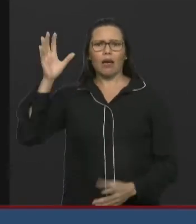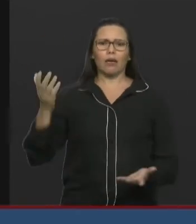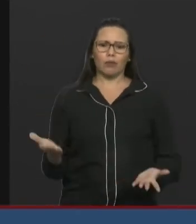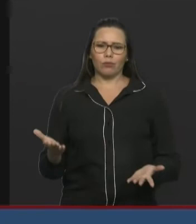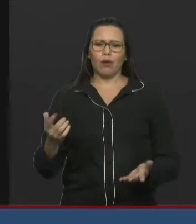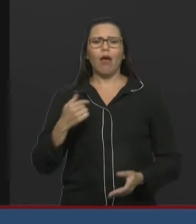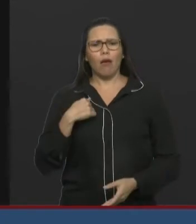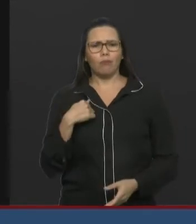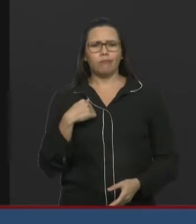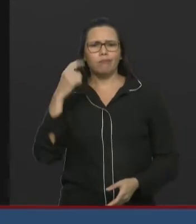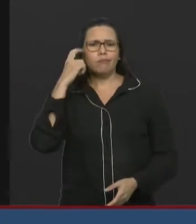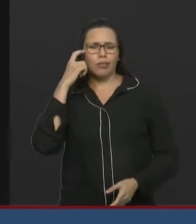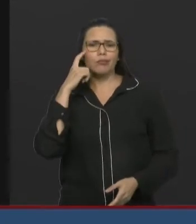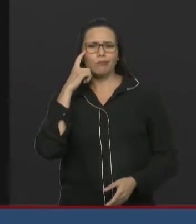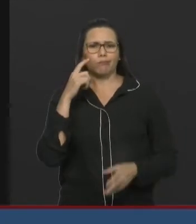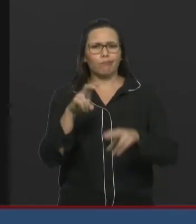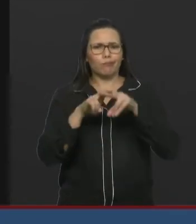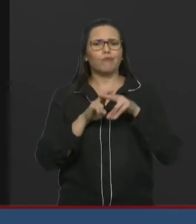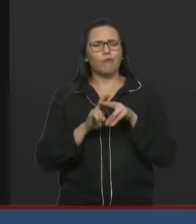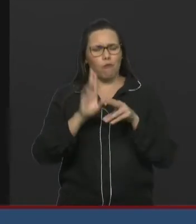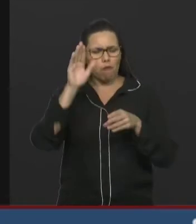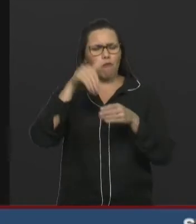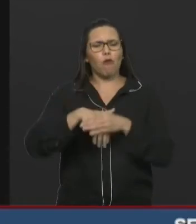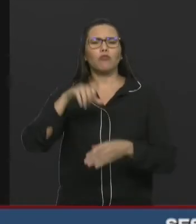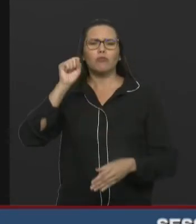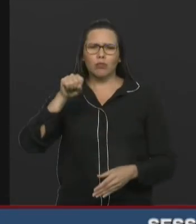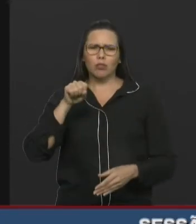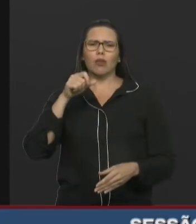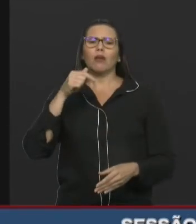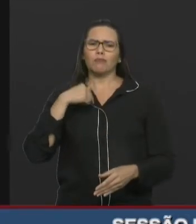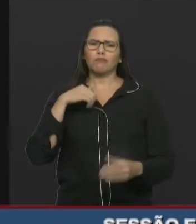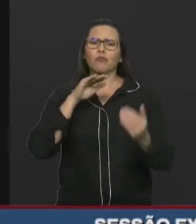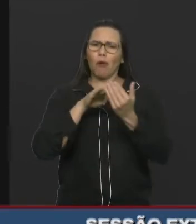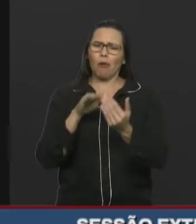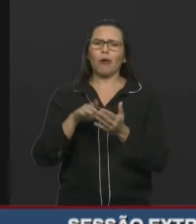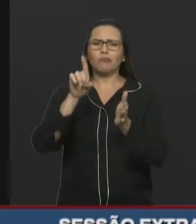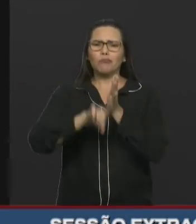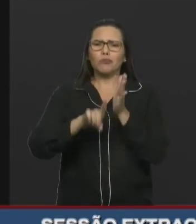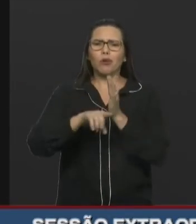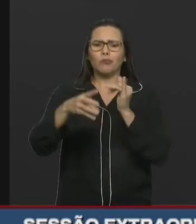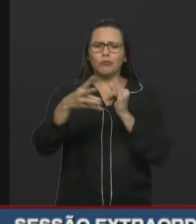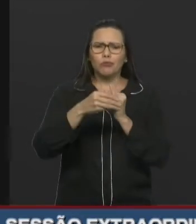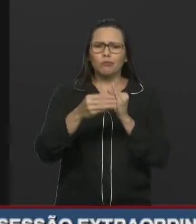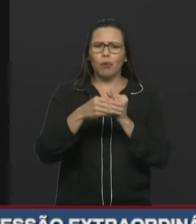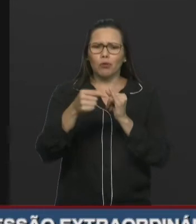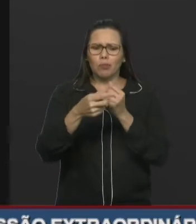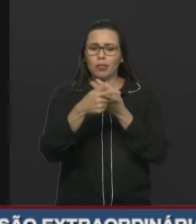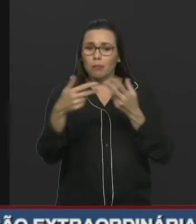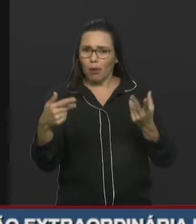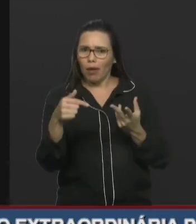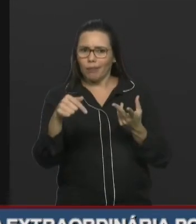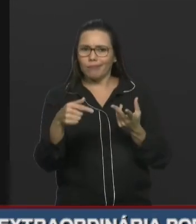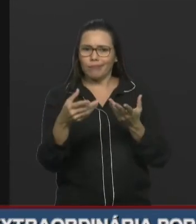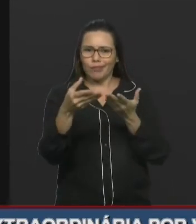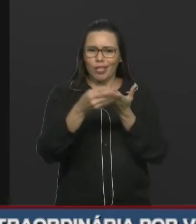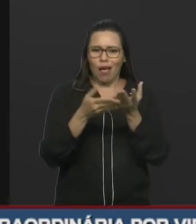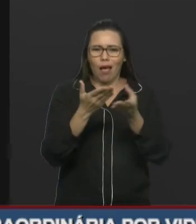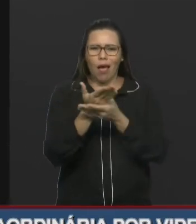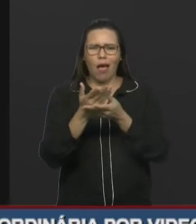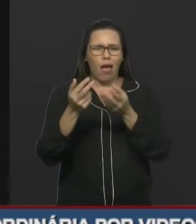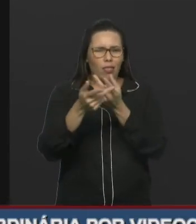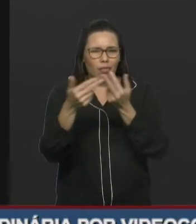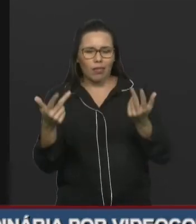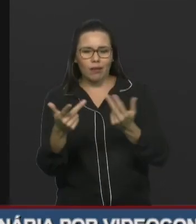medida muito importante nesse momento e fica registrado esse pedido ao governo que possa ter essa ajuda mais efetiva nos